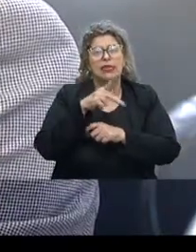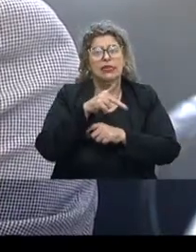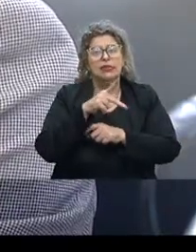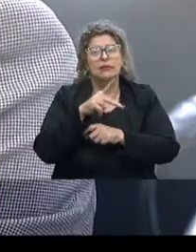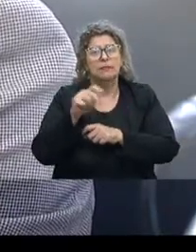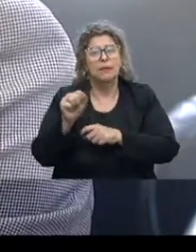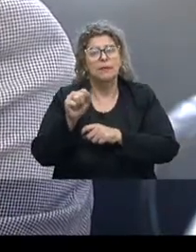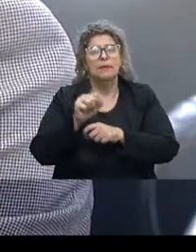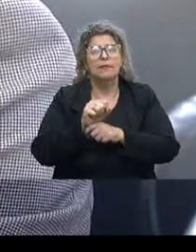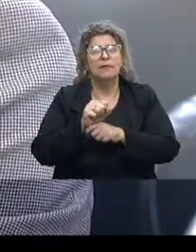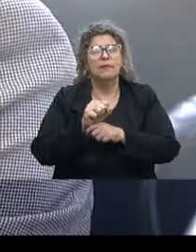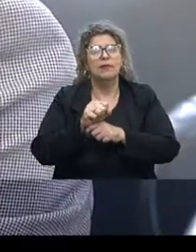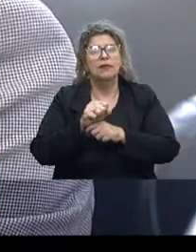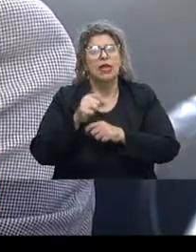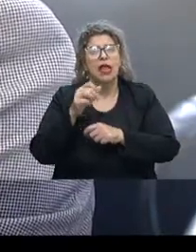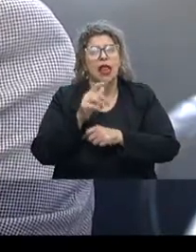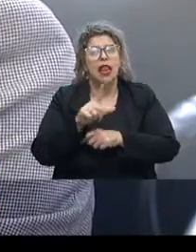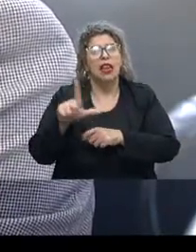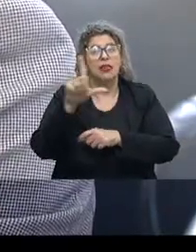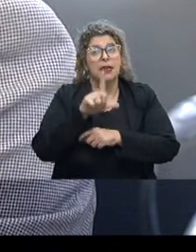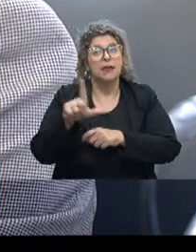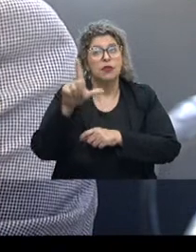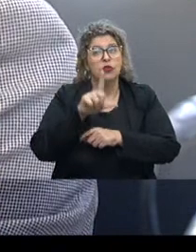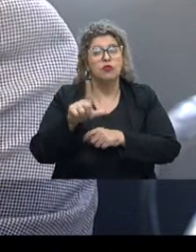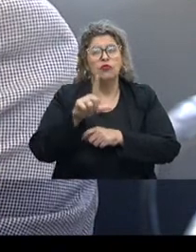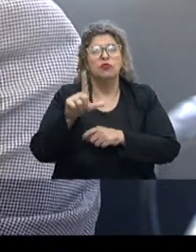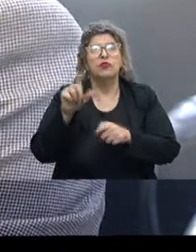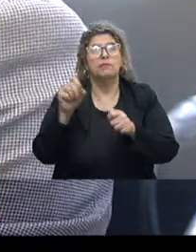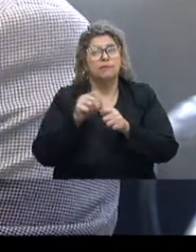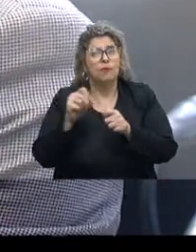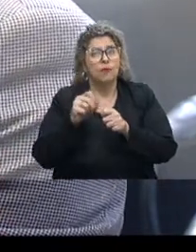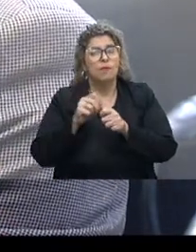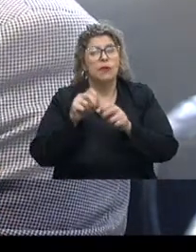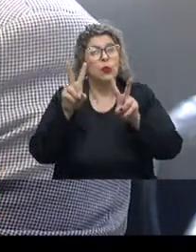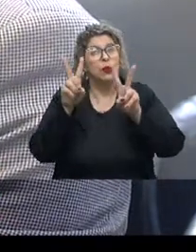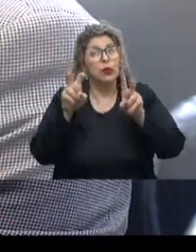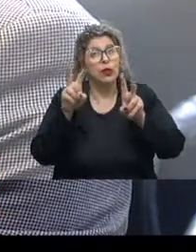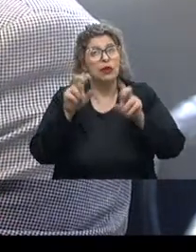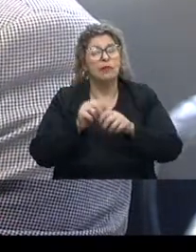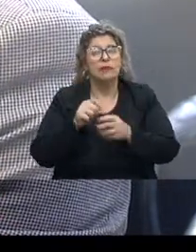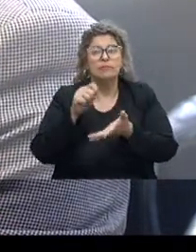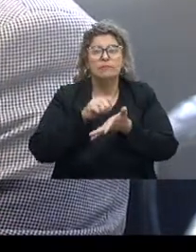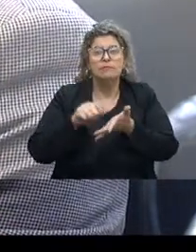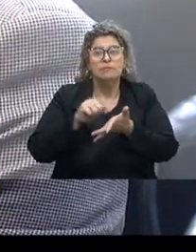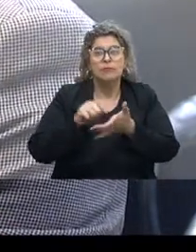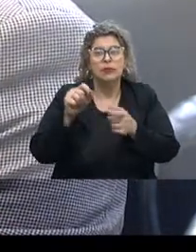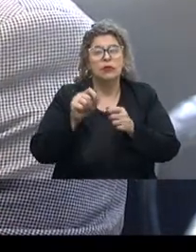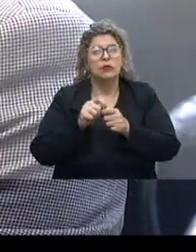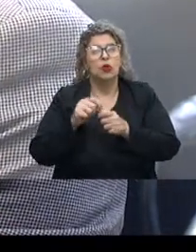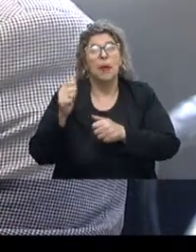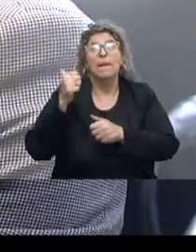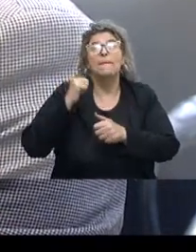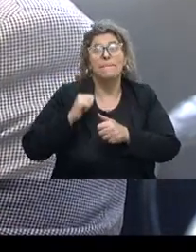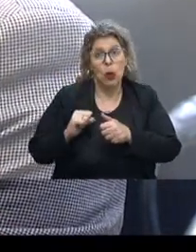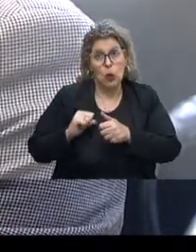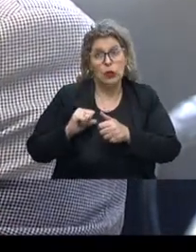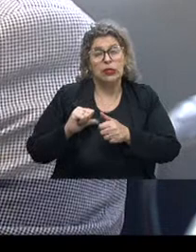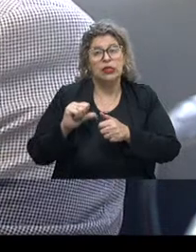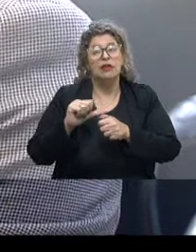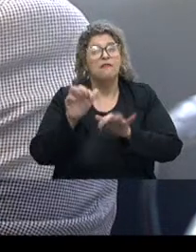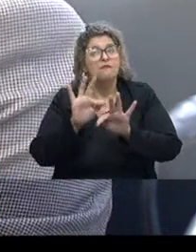com farta literatura publicada sobre o tema, um dos autores, digamos assim, da formulação do Bolsa Família original.